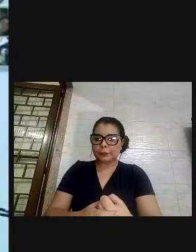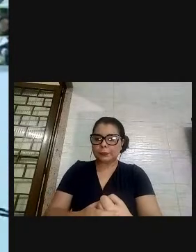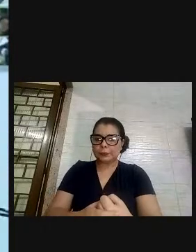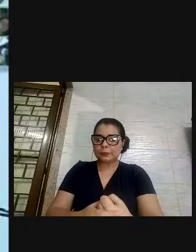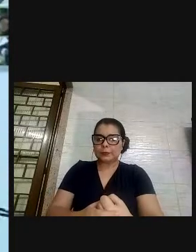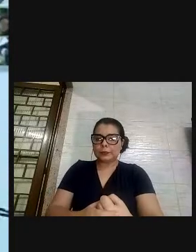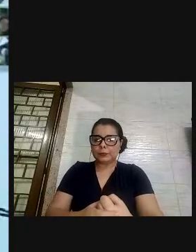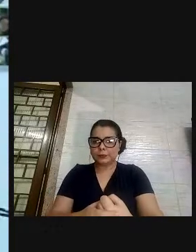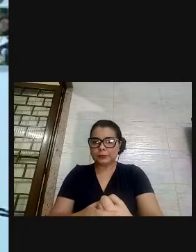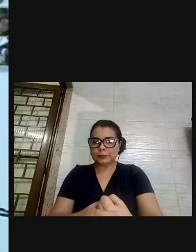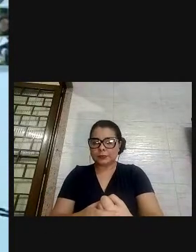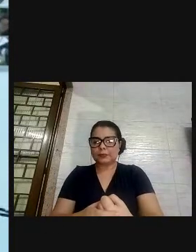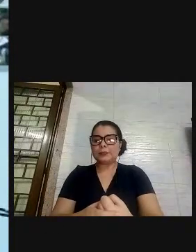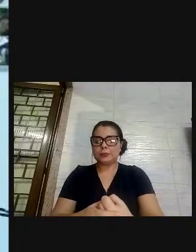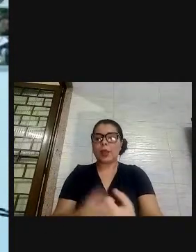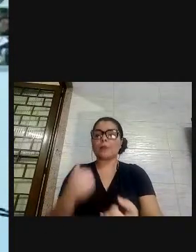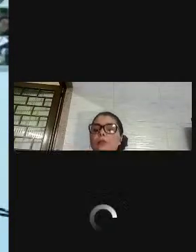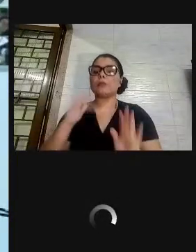Da minha parte, terminei.